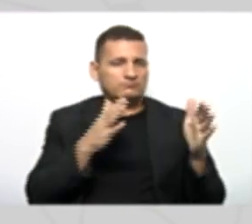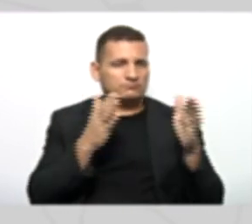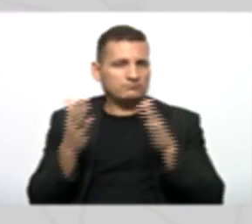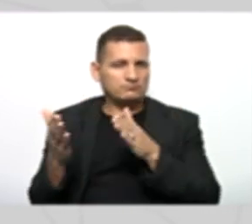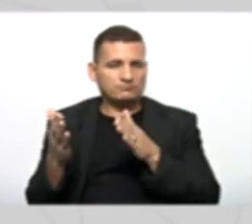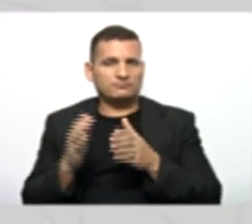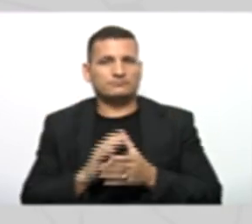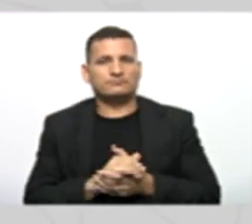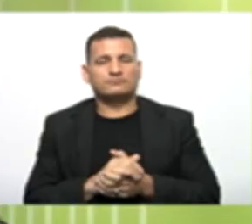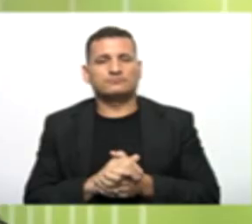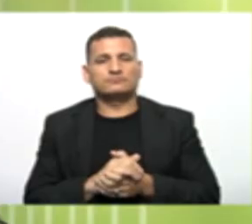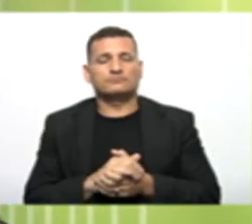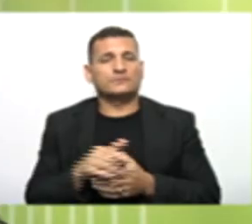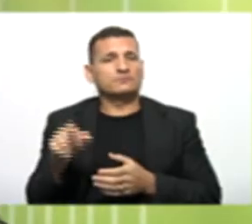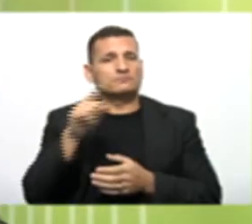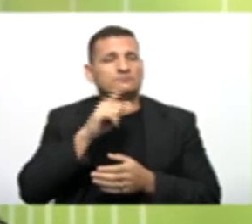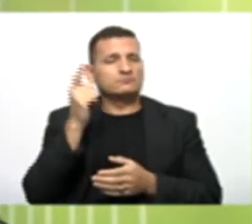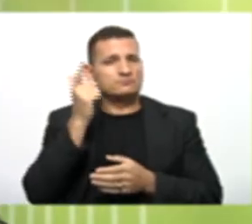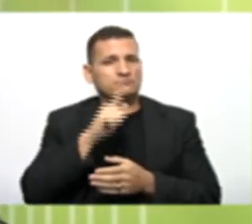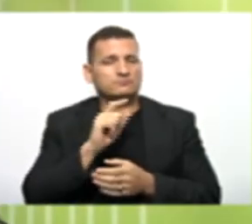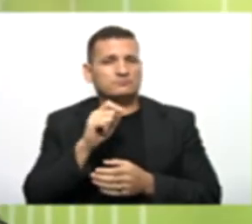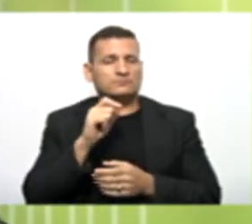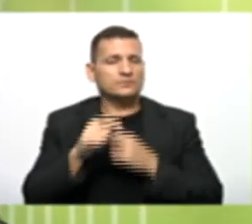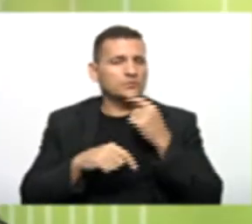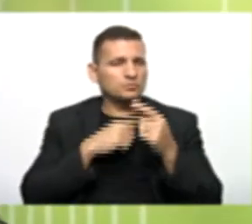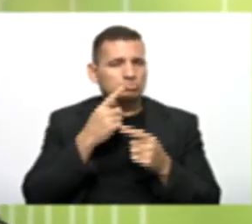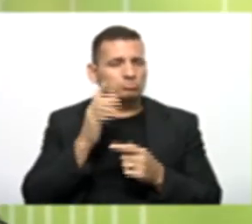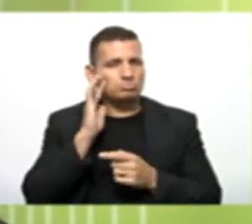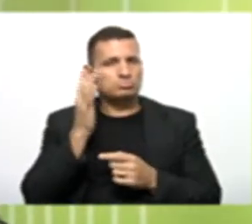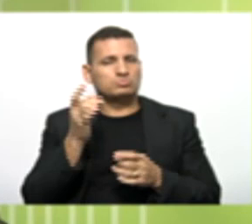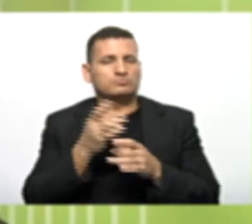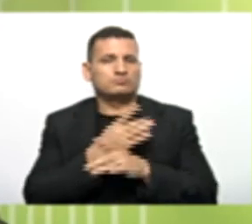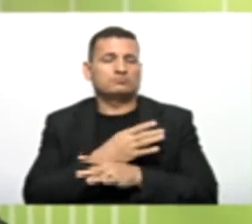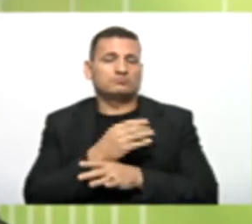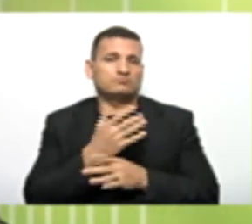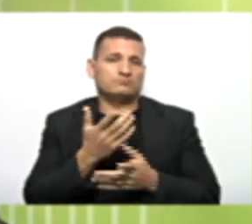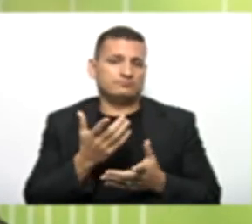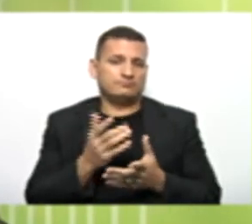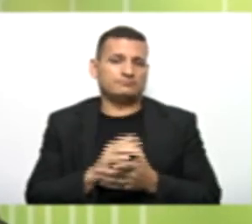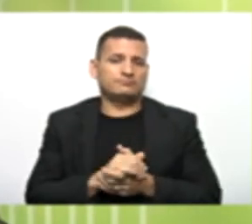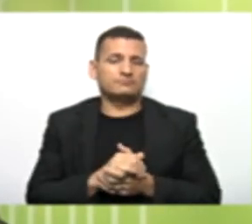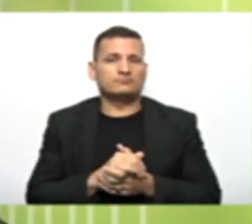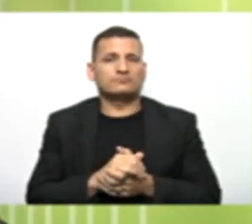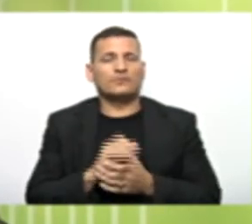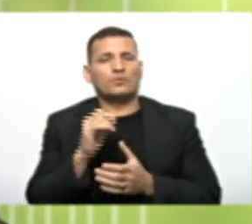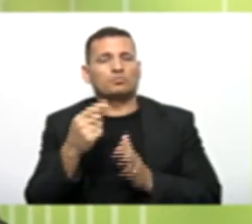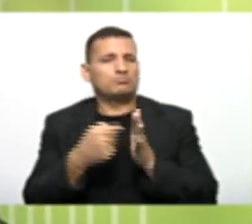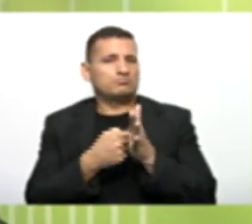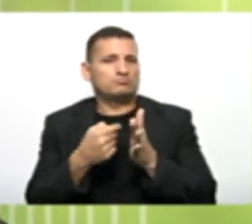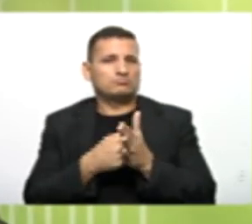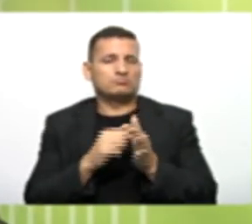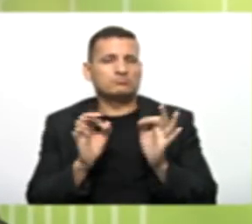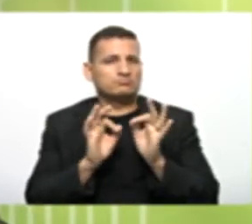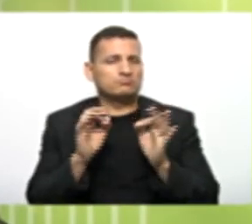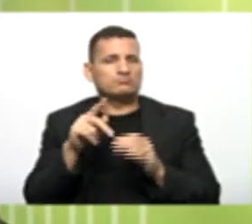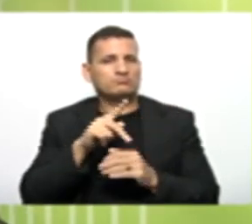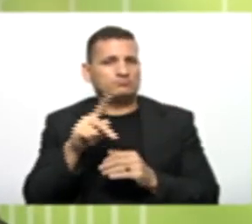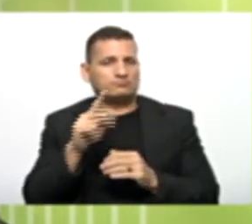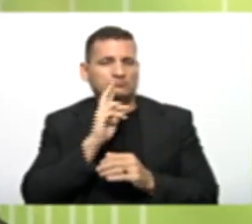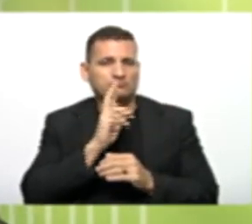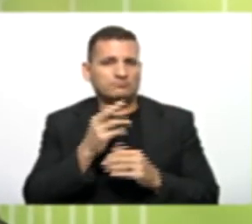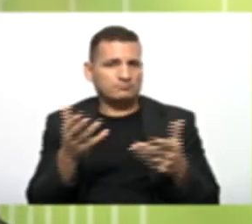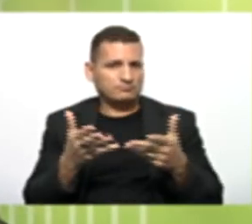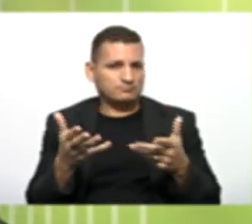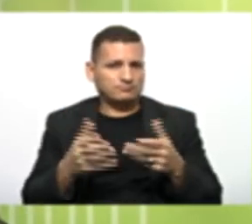E vocês vão conseguir Tirar as dúvidas Caso tenham ficado E não tenham mandado Aqui para a gente Responder Na aula